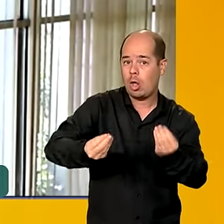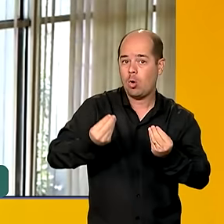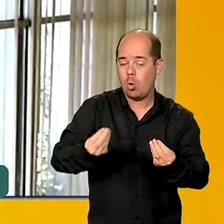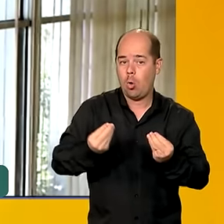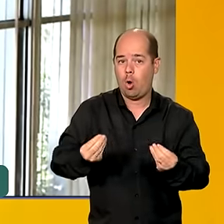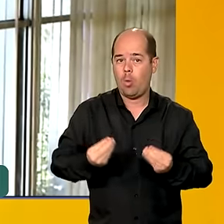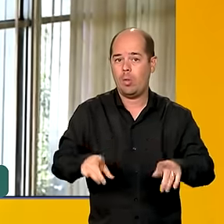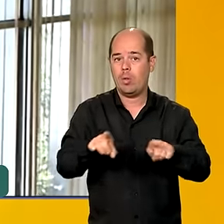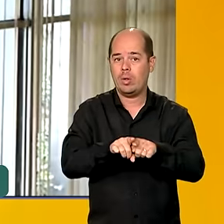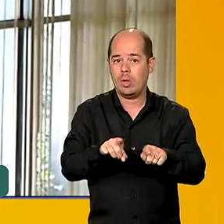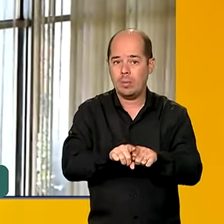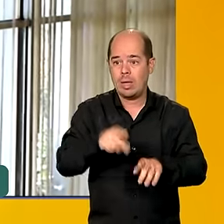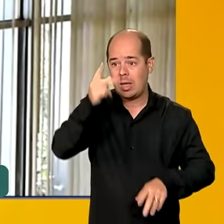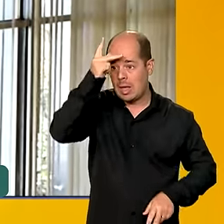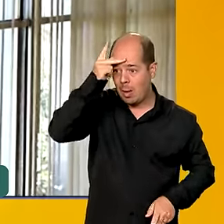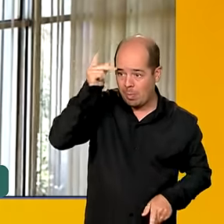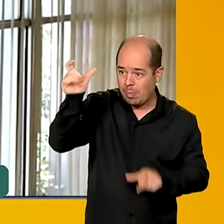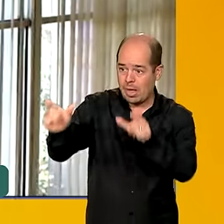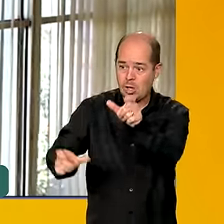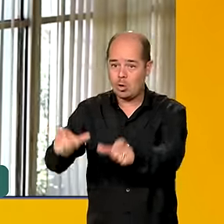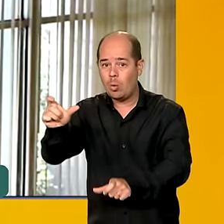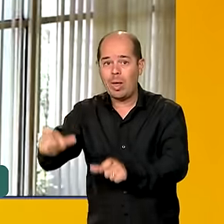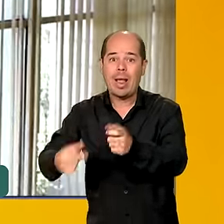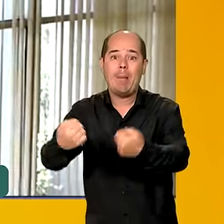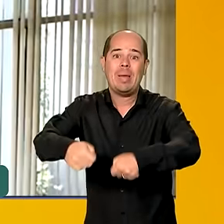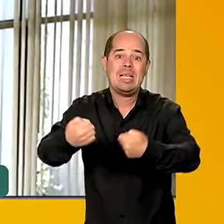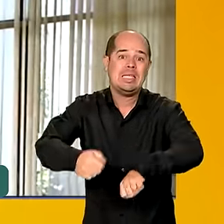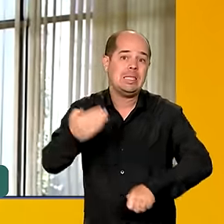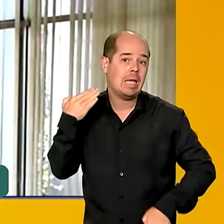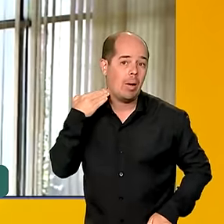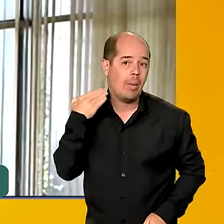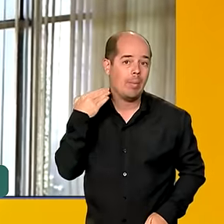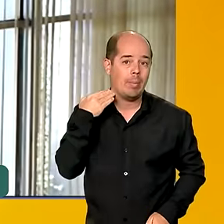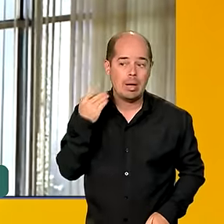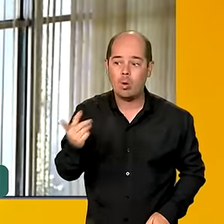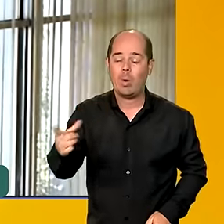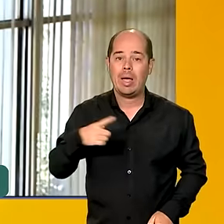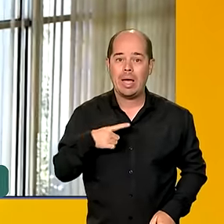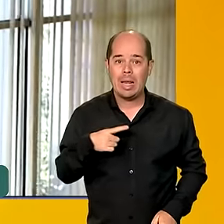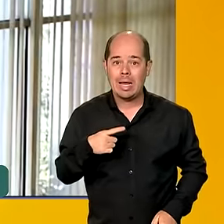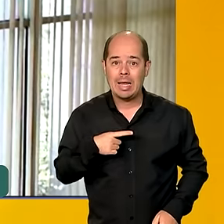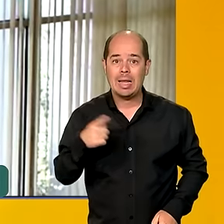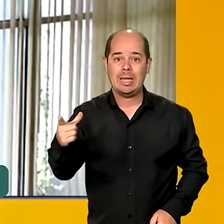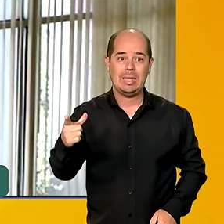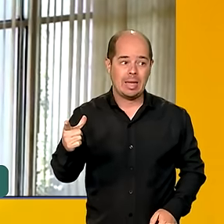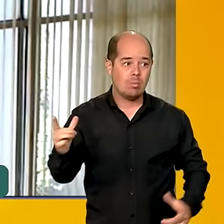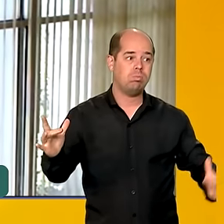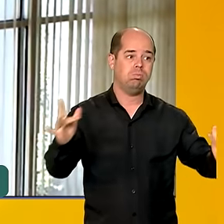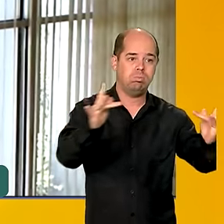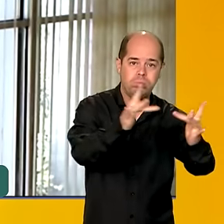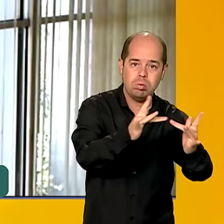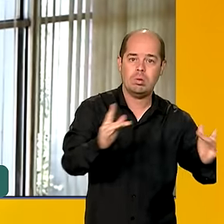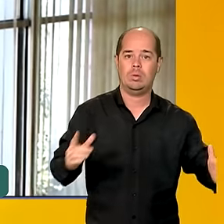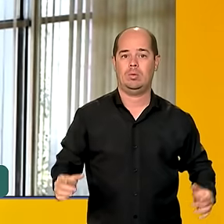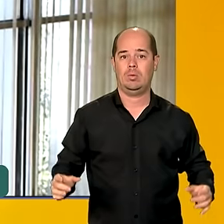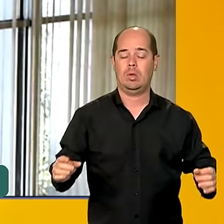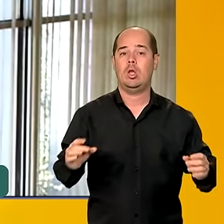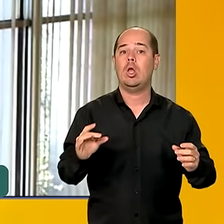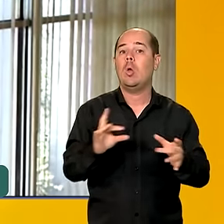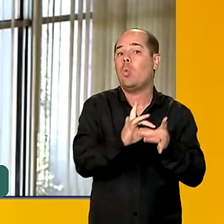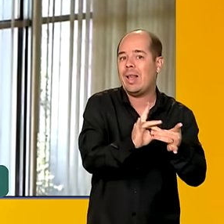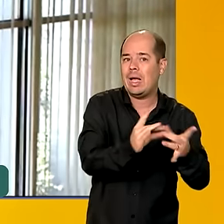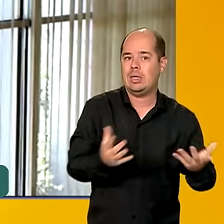como que se deu a ampliação desses canais de atendimento e também um pedido para que a gente possa verificar